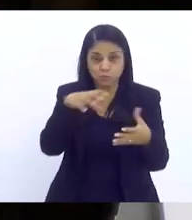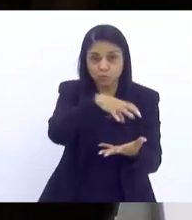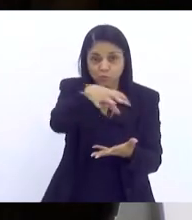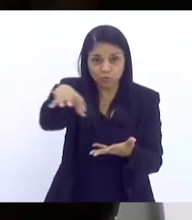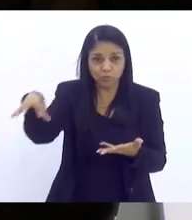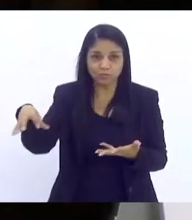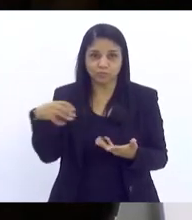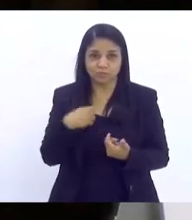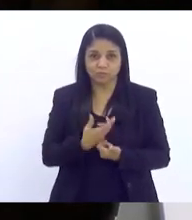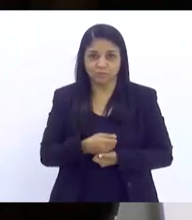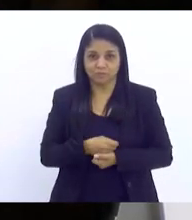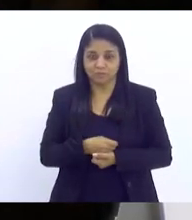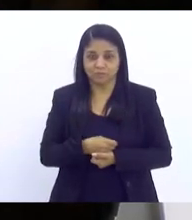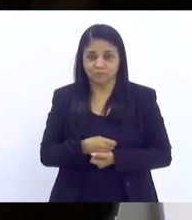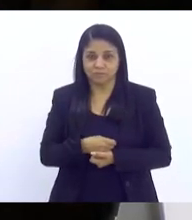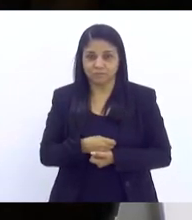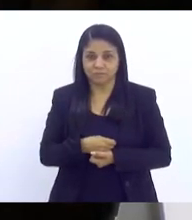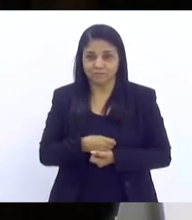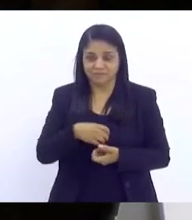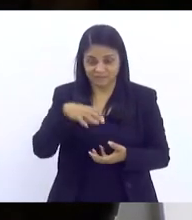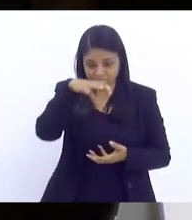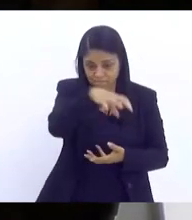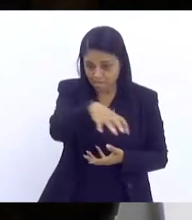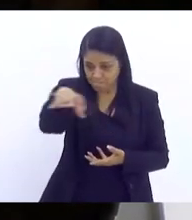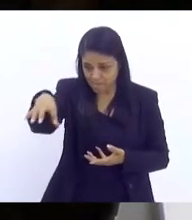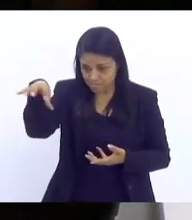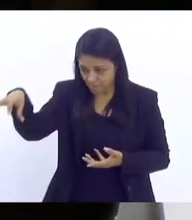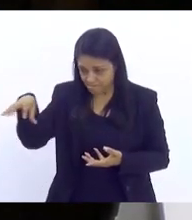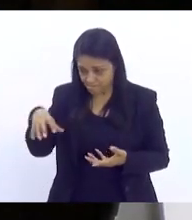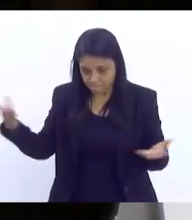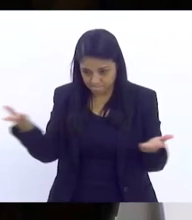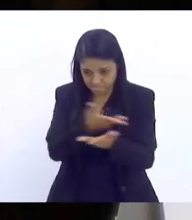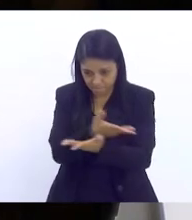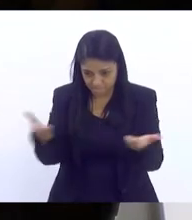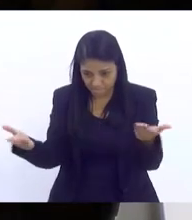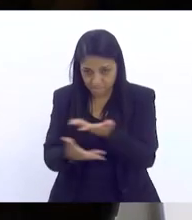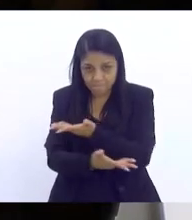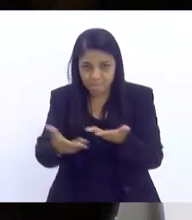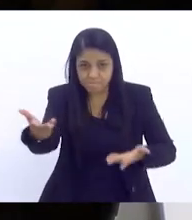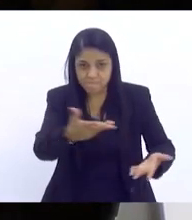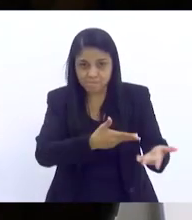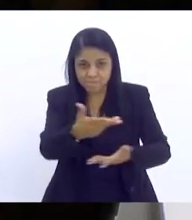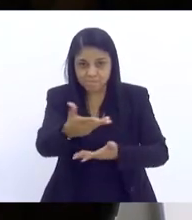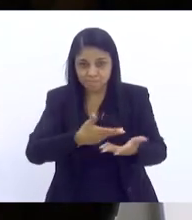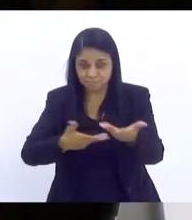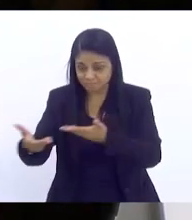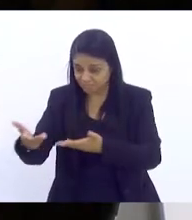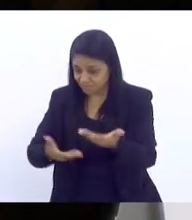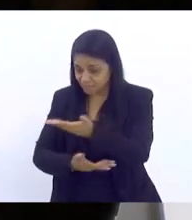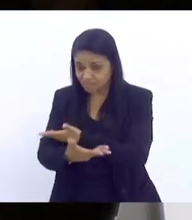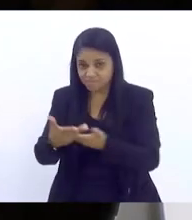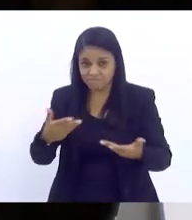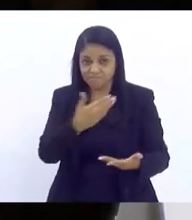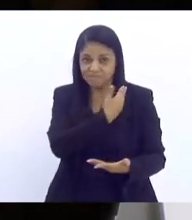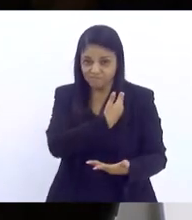entender. A intersetorialidade, muitas vezes, ela nos... Na governabilidade que a gente